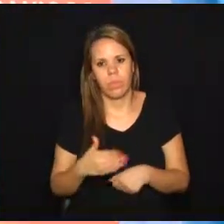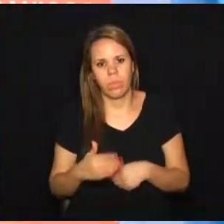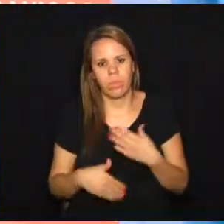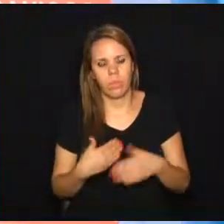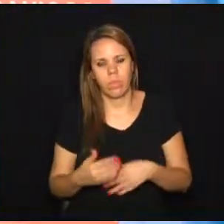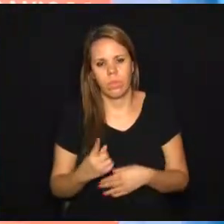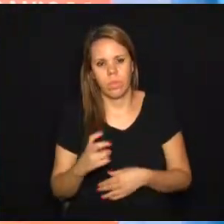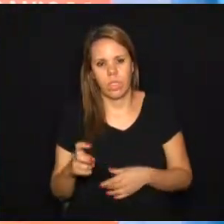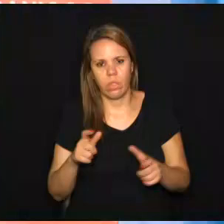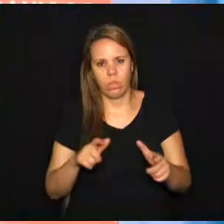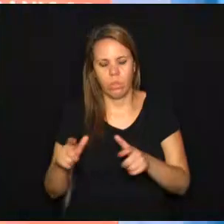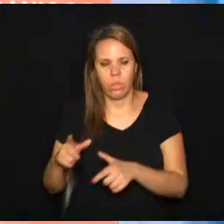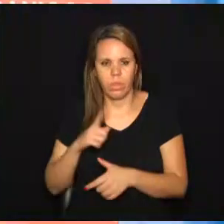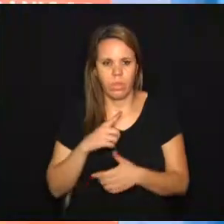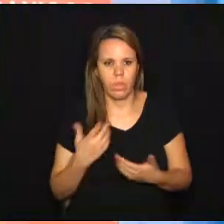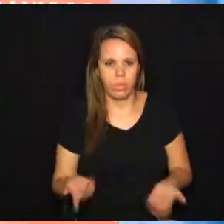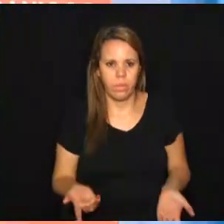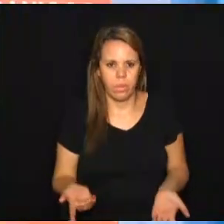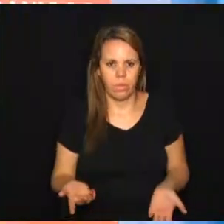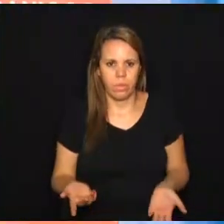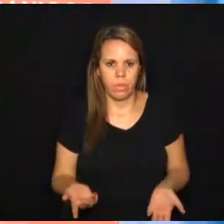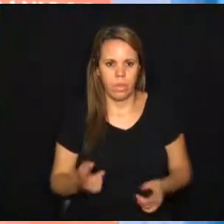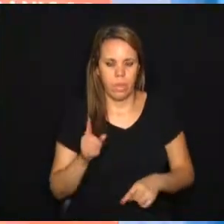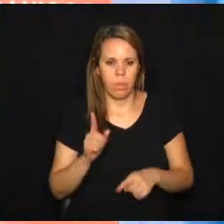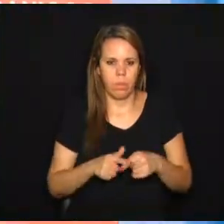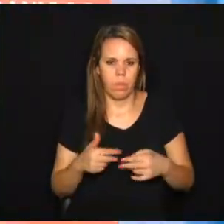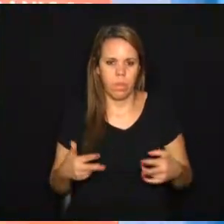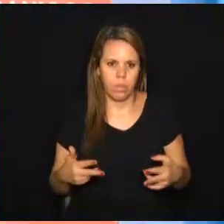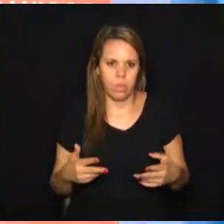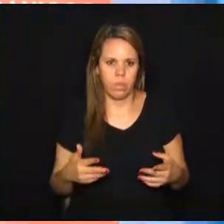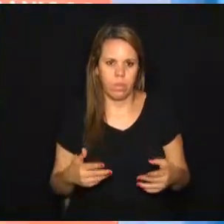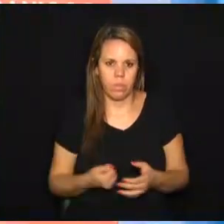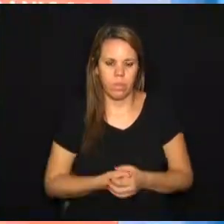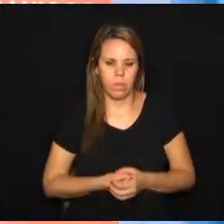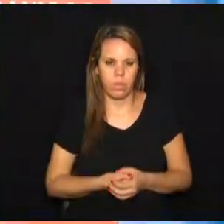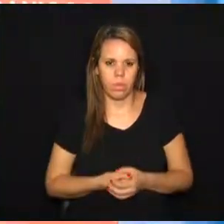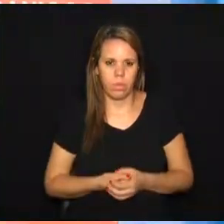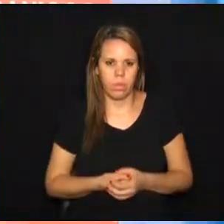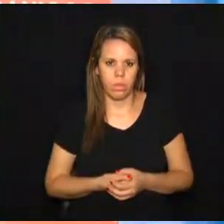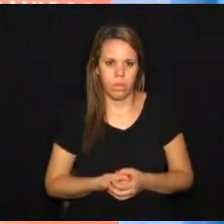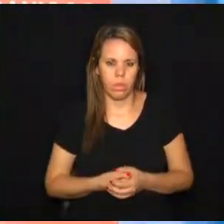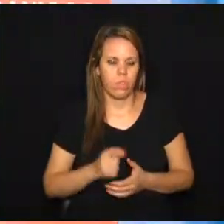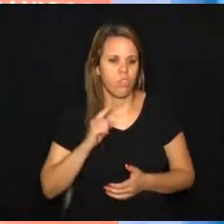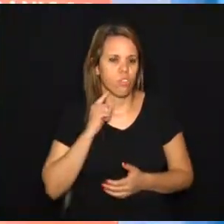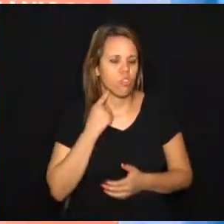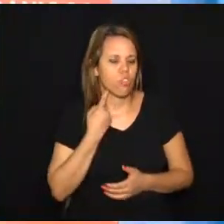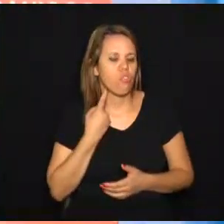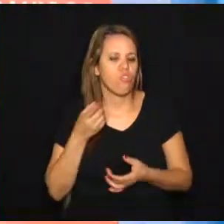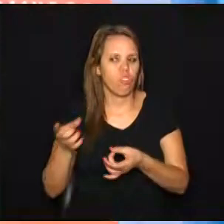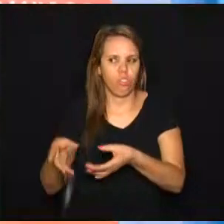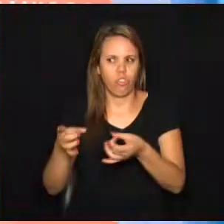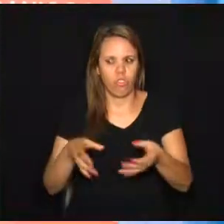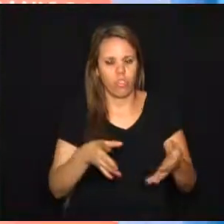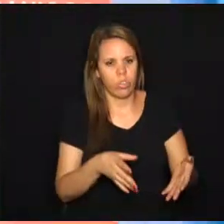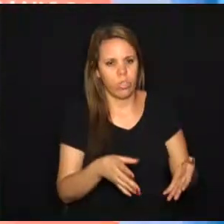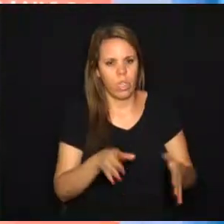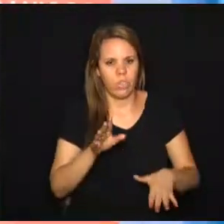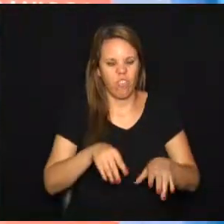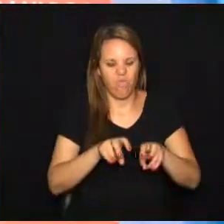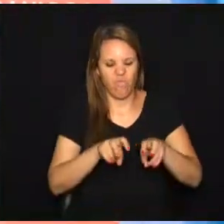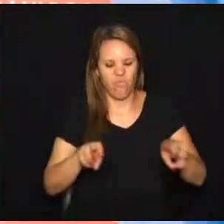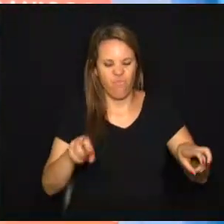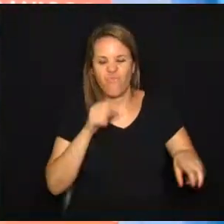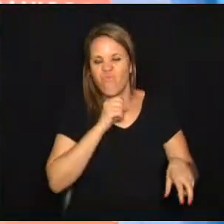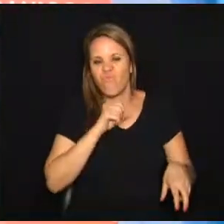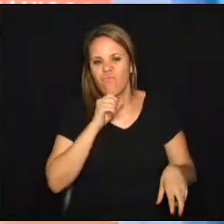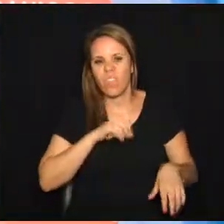15 ecopontos que existem para que esse material inservível e para o lixo doméstico, muitas vezes o sofá velho,